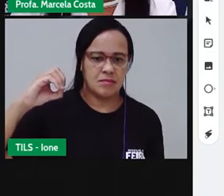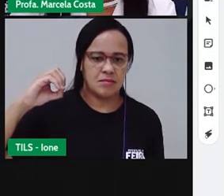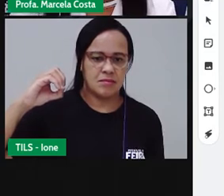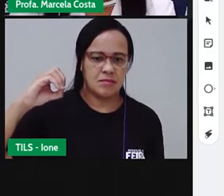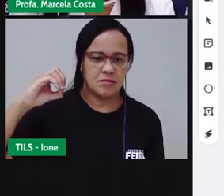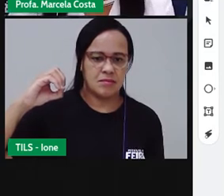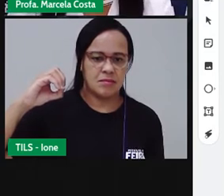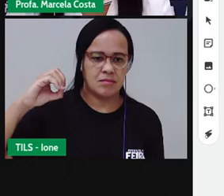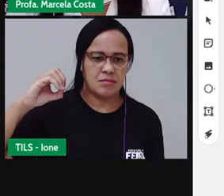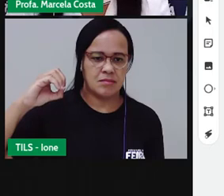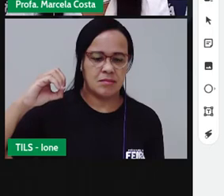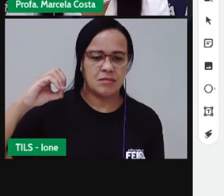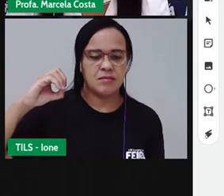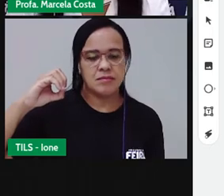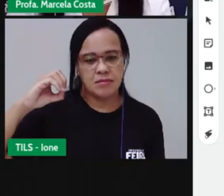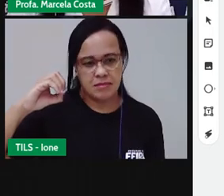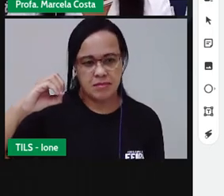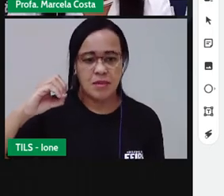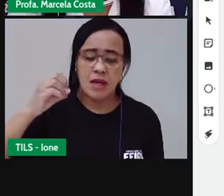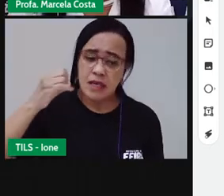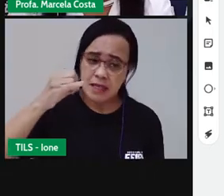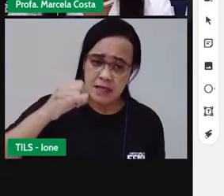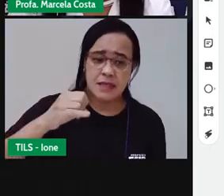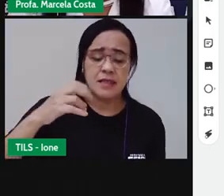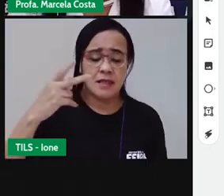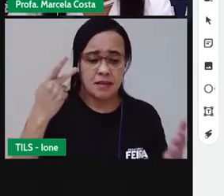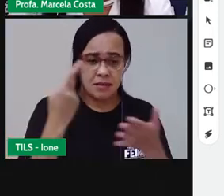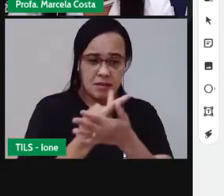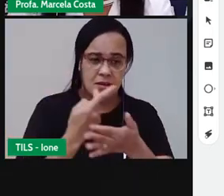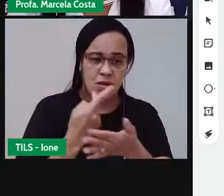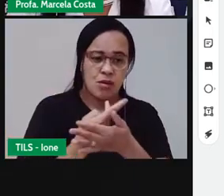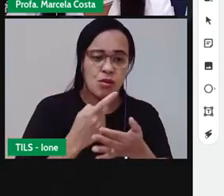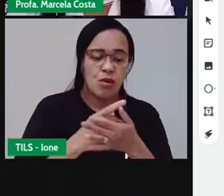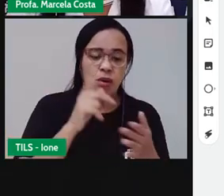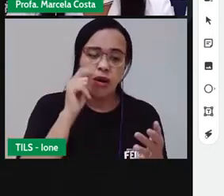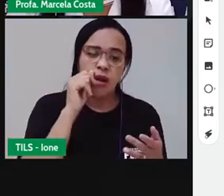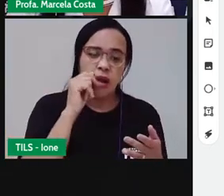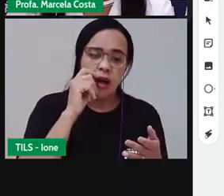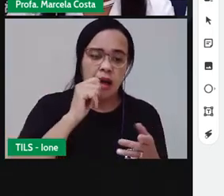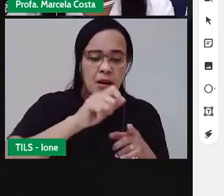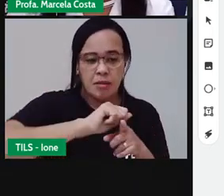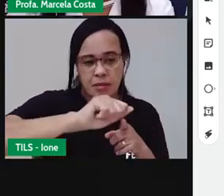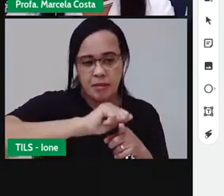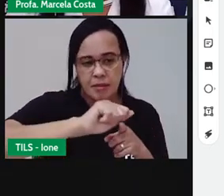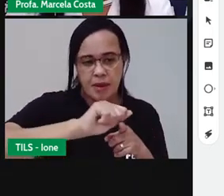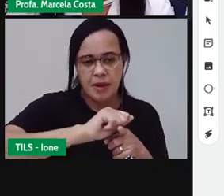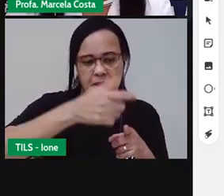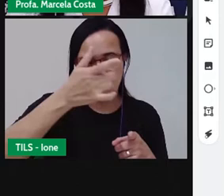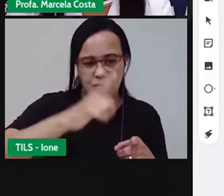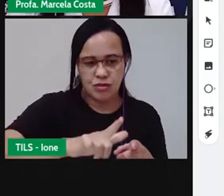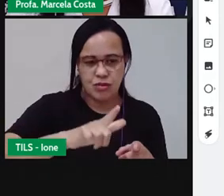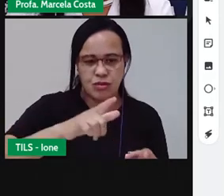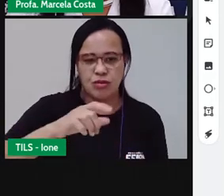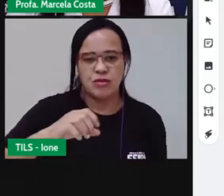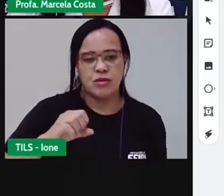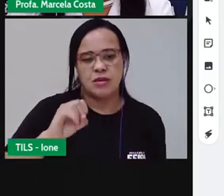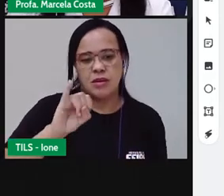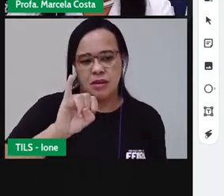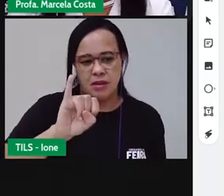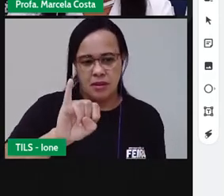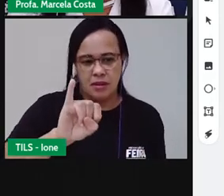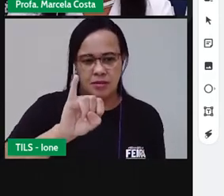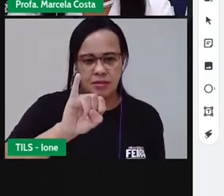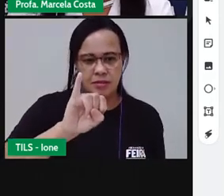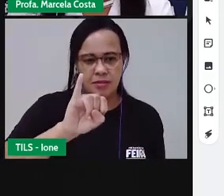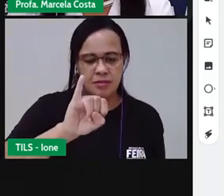Se você errou também aí da sua casa, pega um lápis, pega a borracha e apaga. A letra I. Traçado reto para